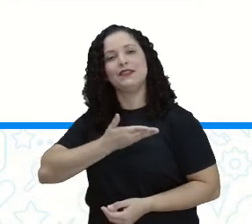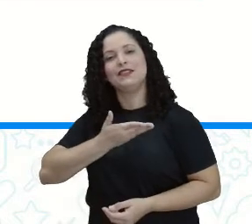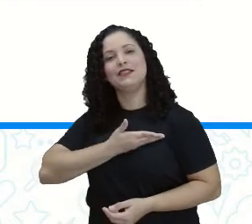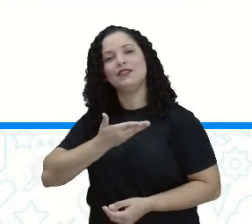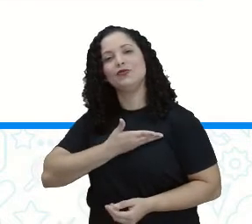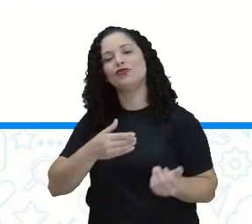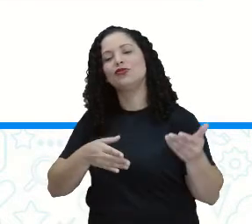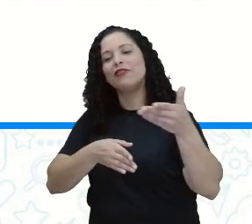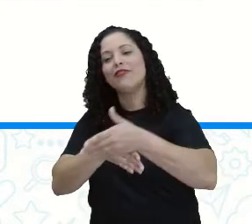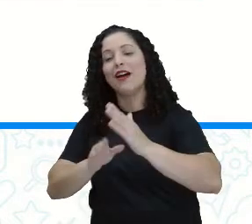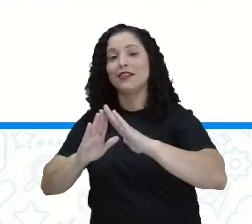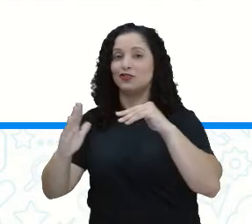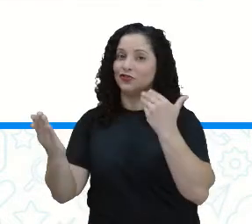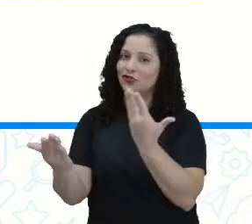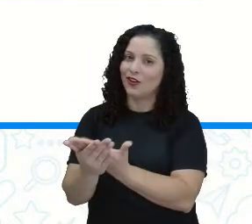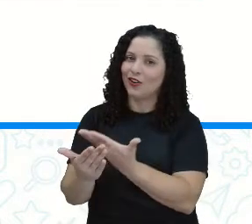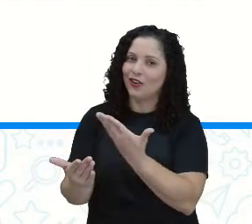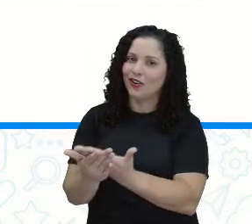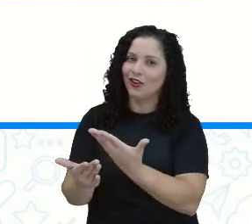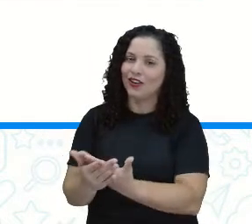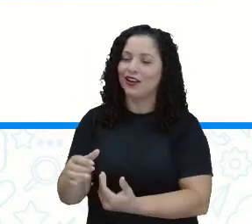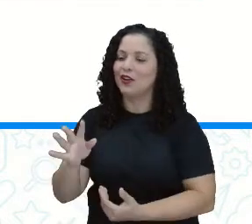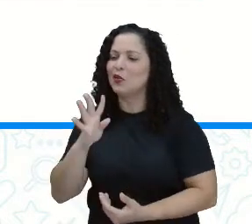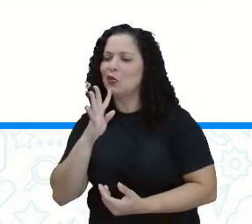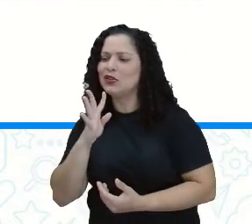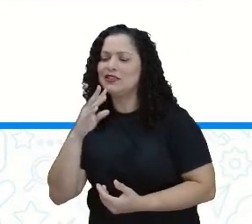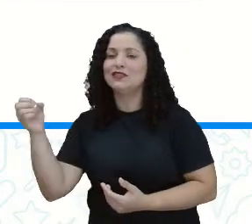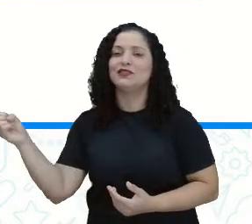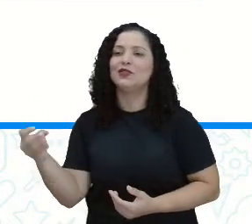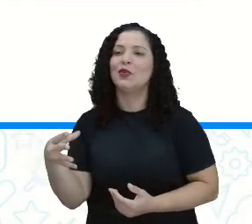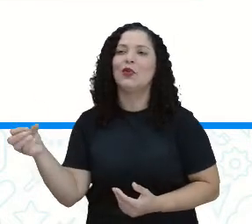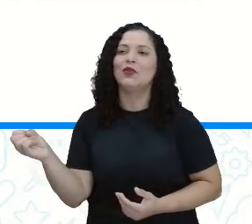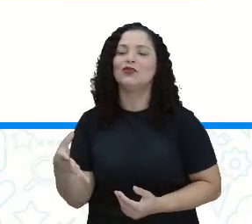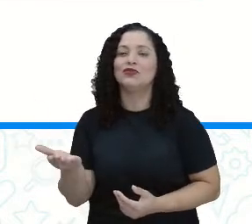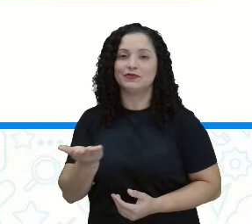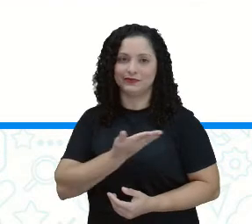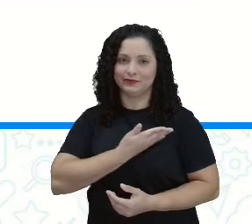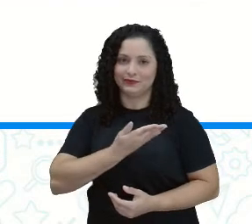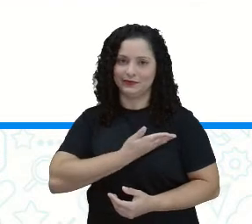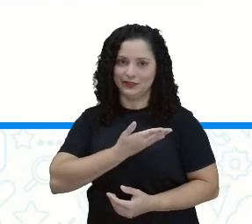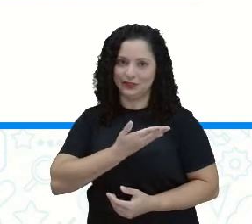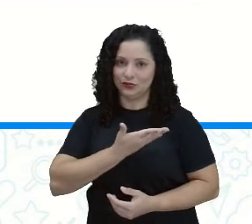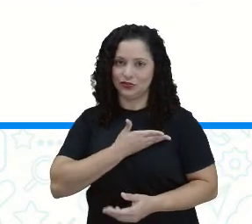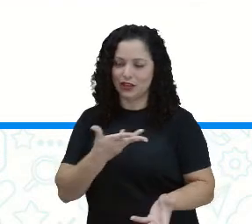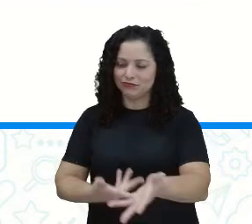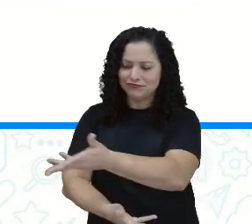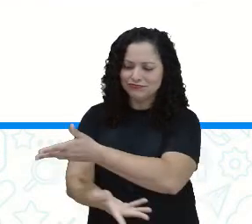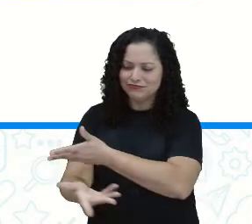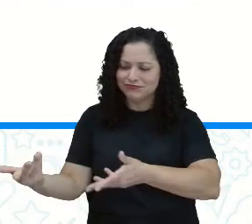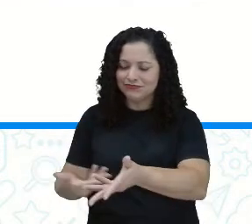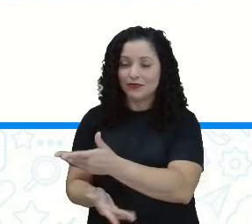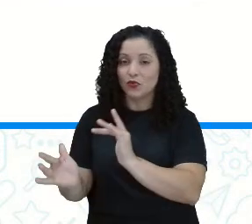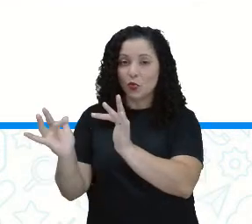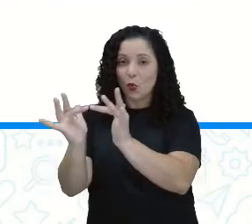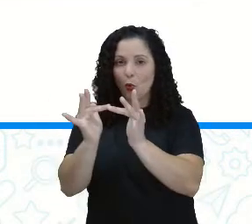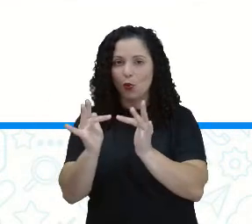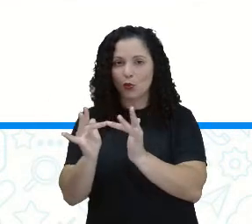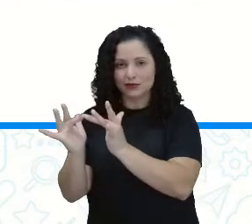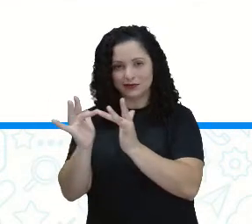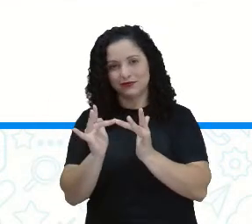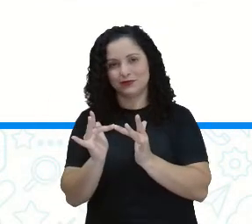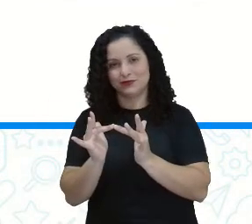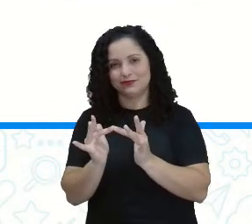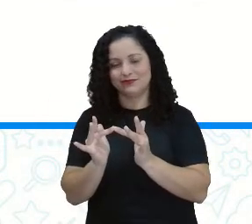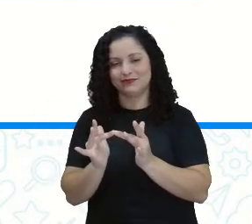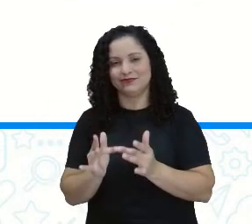Vai para a escola e conhece mais pessoas. Vai interagir ao longo da sua vida, do seu dia